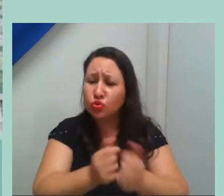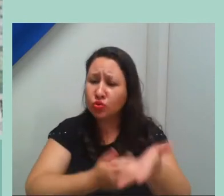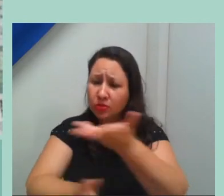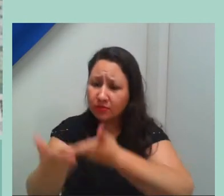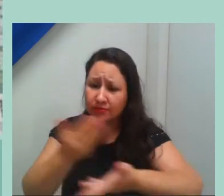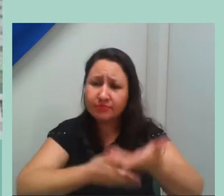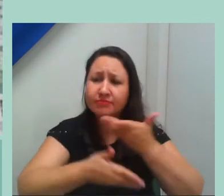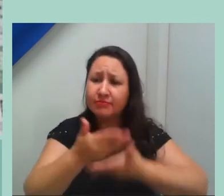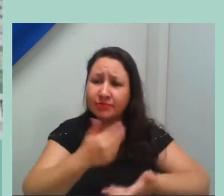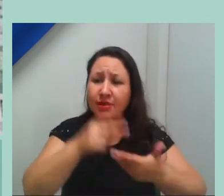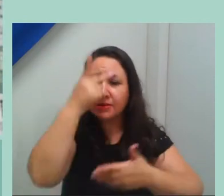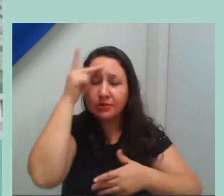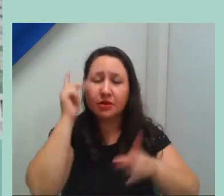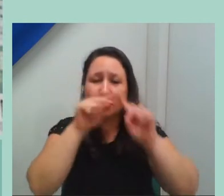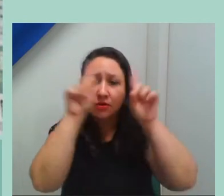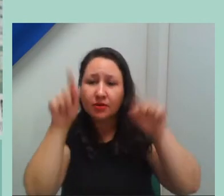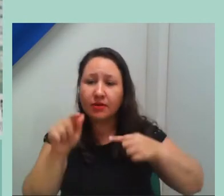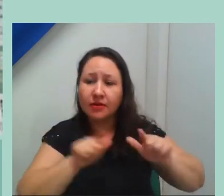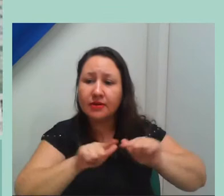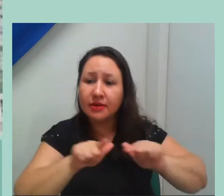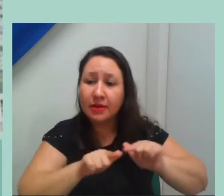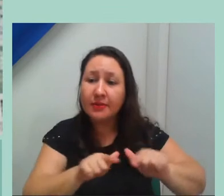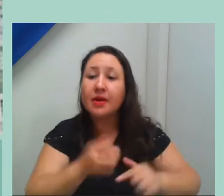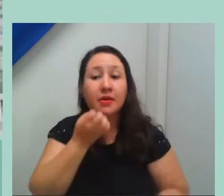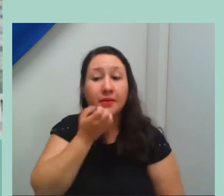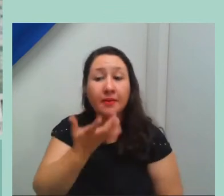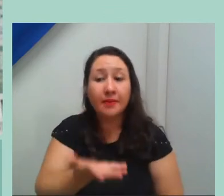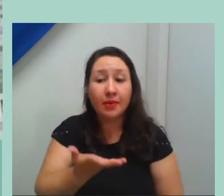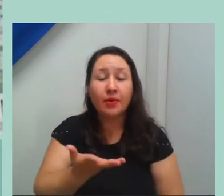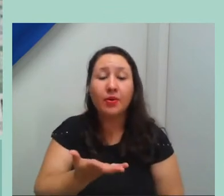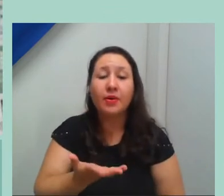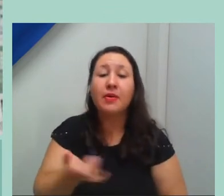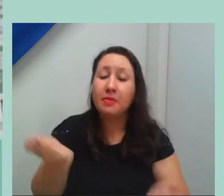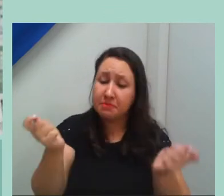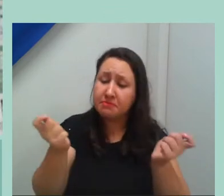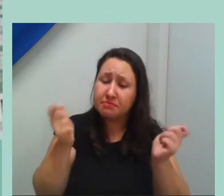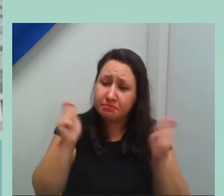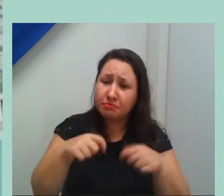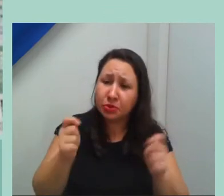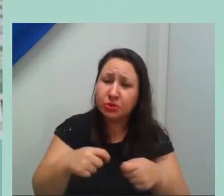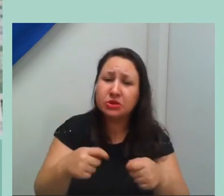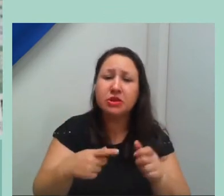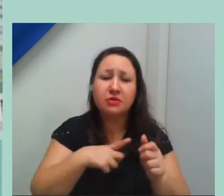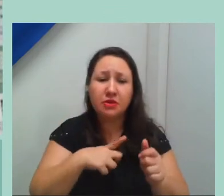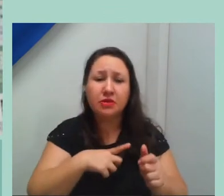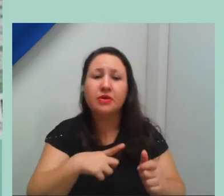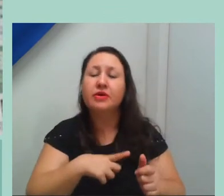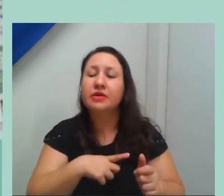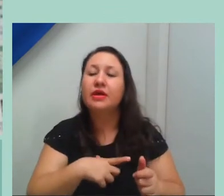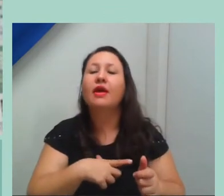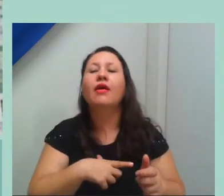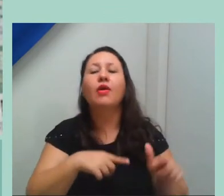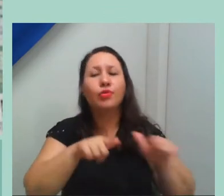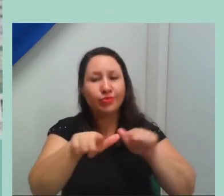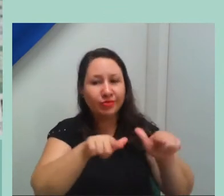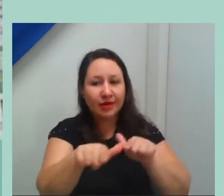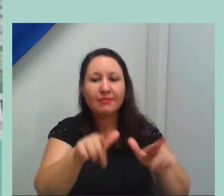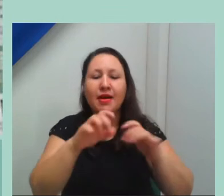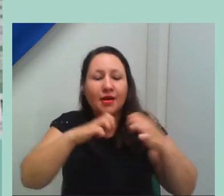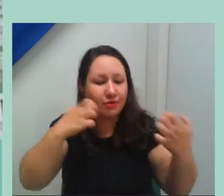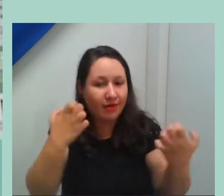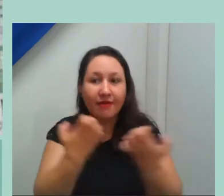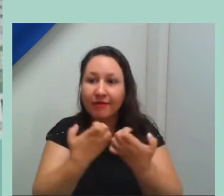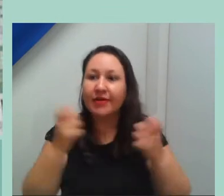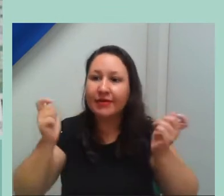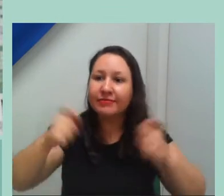transformar essa instituição, aí a gente passa a ver o fruto desse trabalho consolidado quando a gente vê um evento desse, que já é a segunda